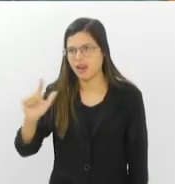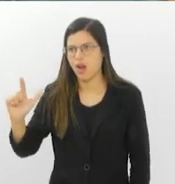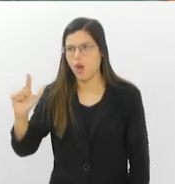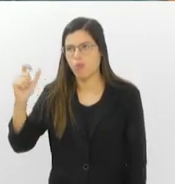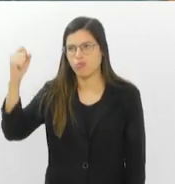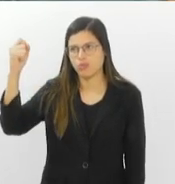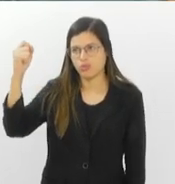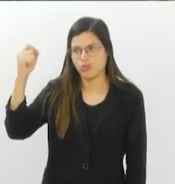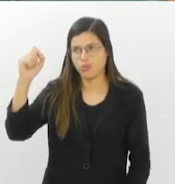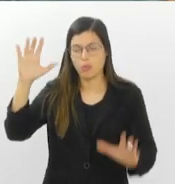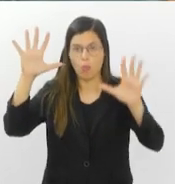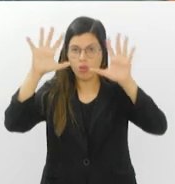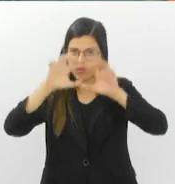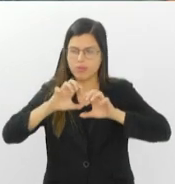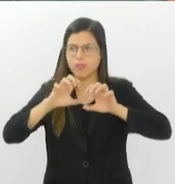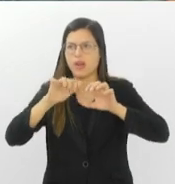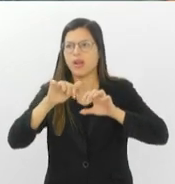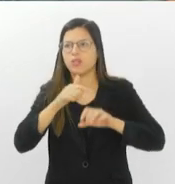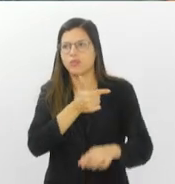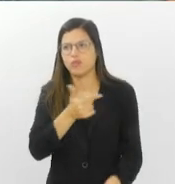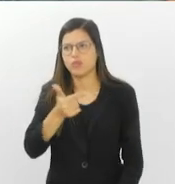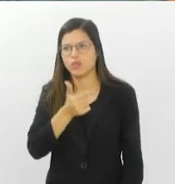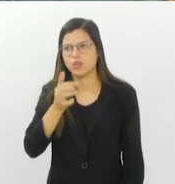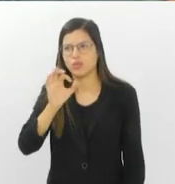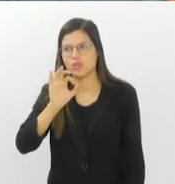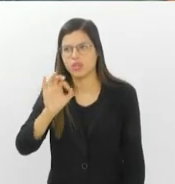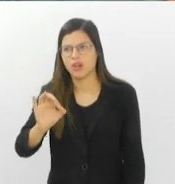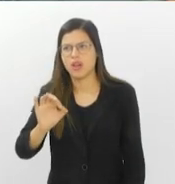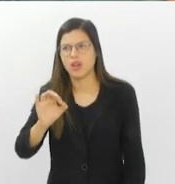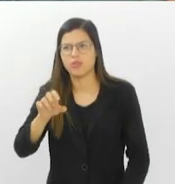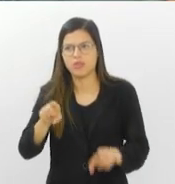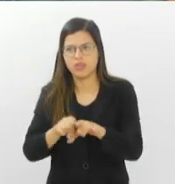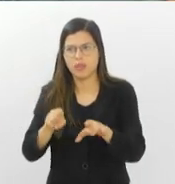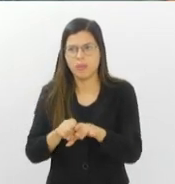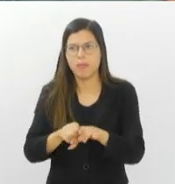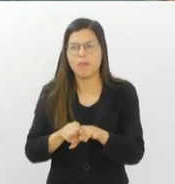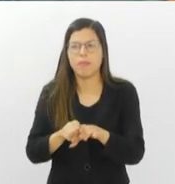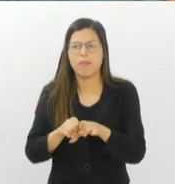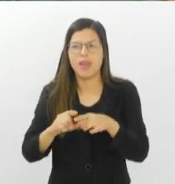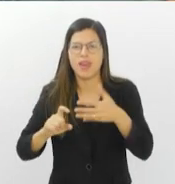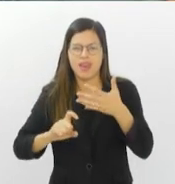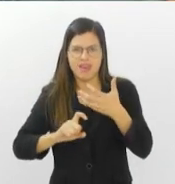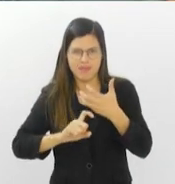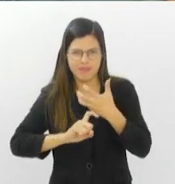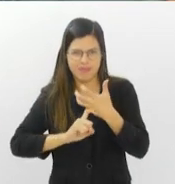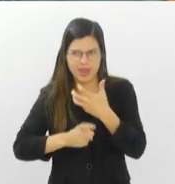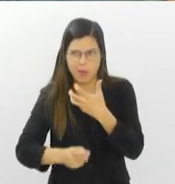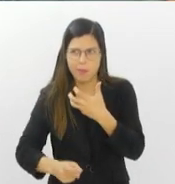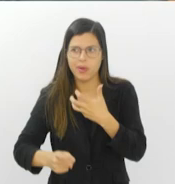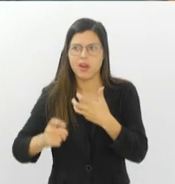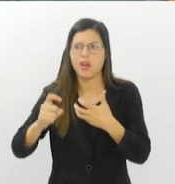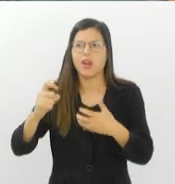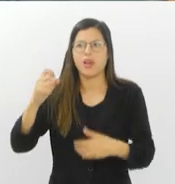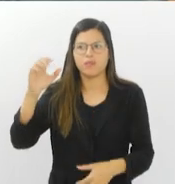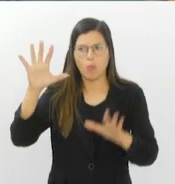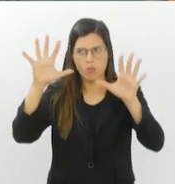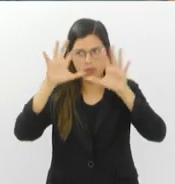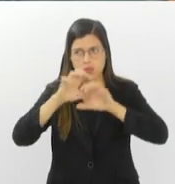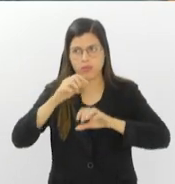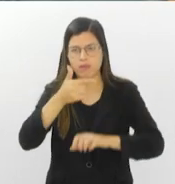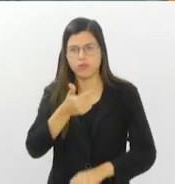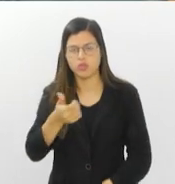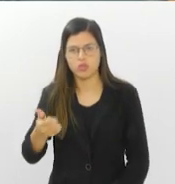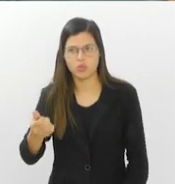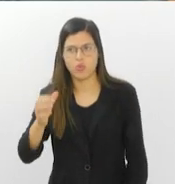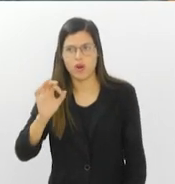tempo nublado, quer dizer, 22 graus Miguel Pereira também nublado, 21 graus Cardoso Moreira nublado, 21